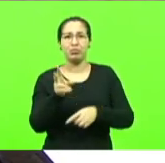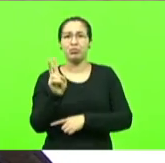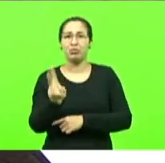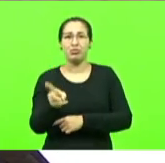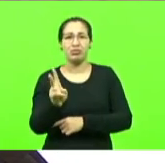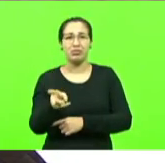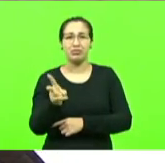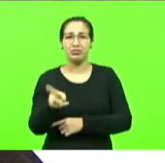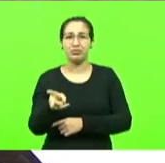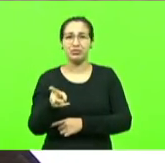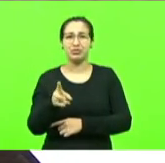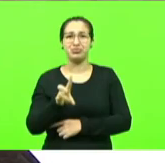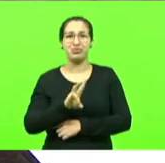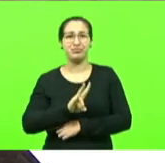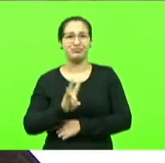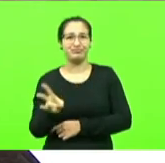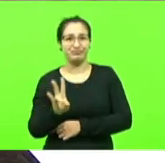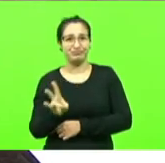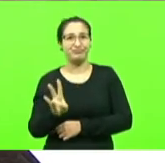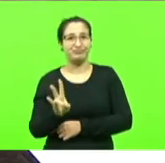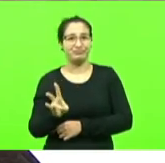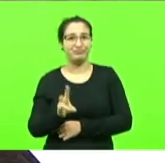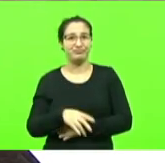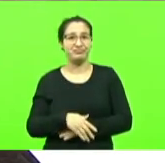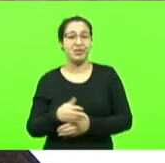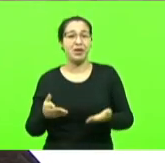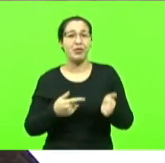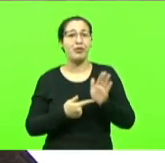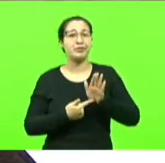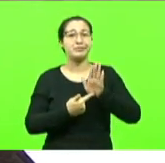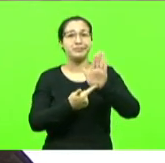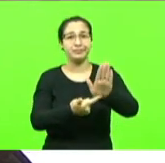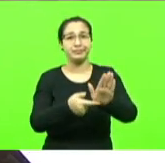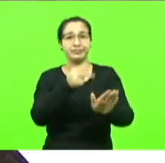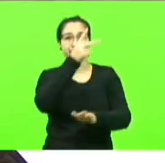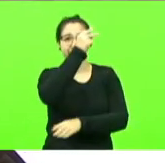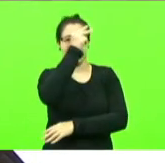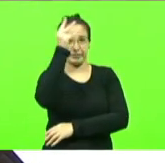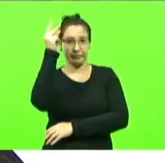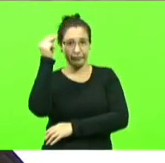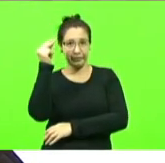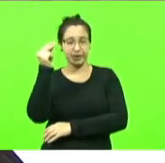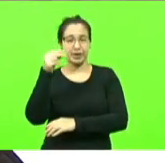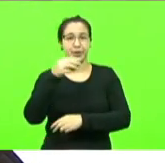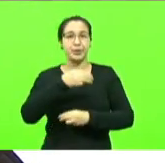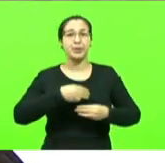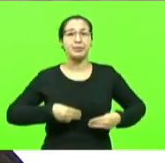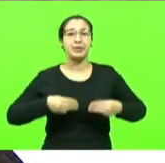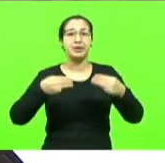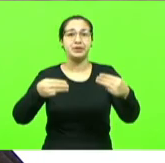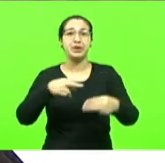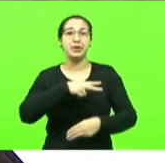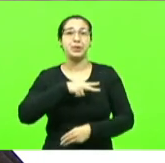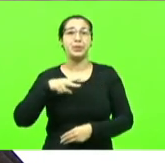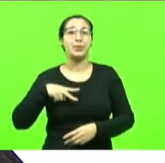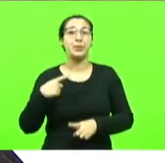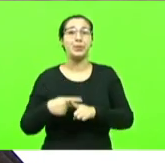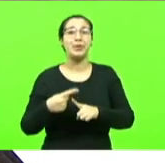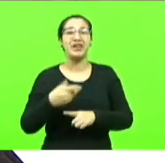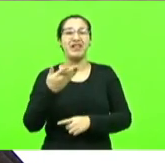viadagens agora foram denunciar o prefeito no Ministério Público por homofobia